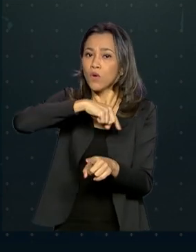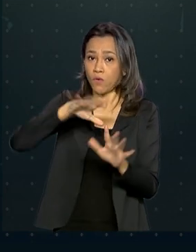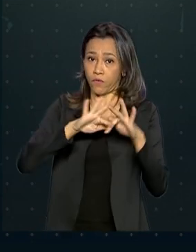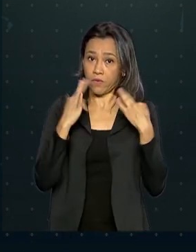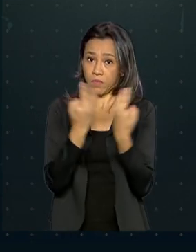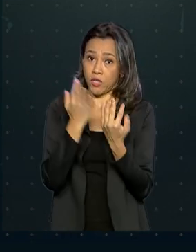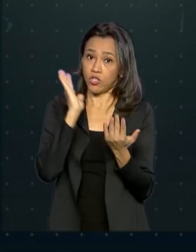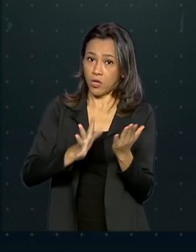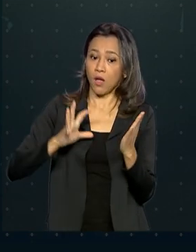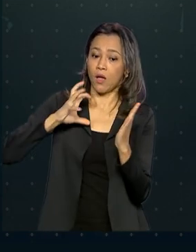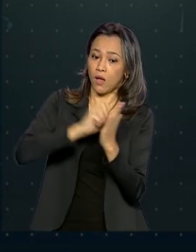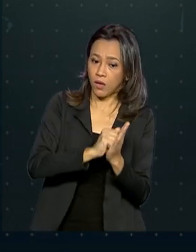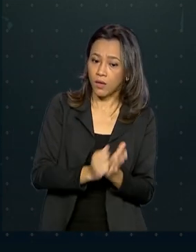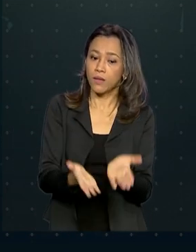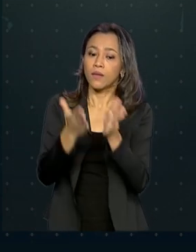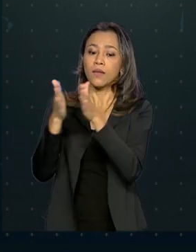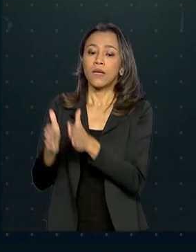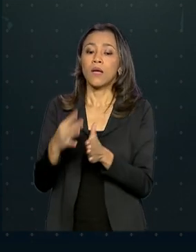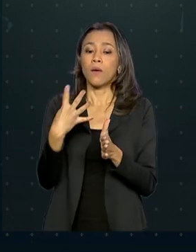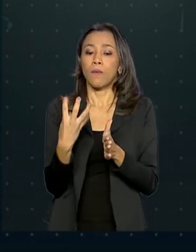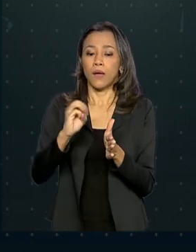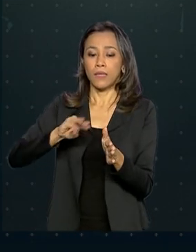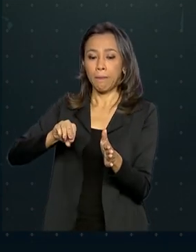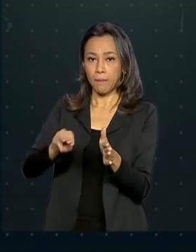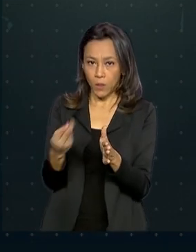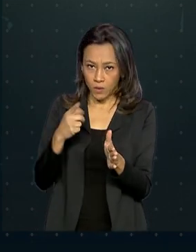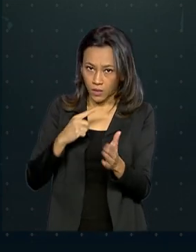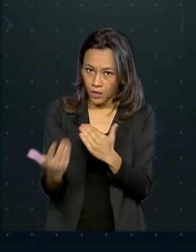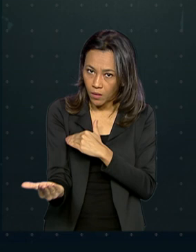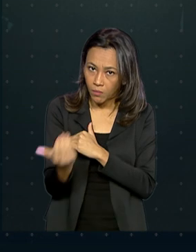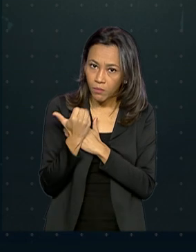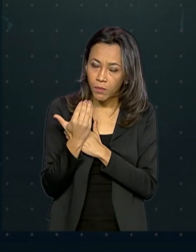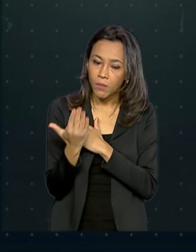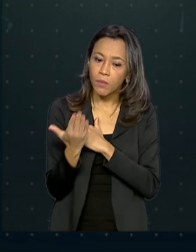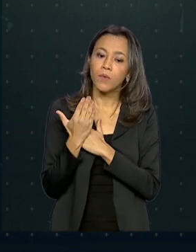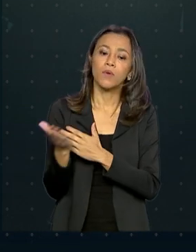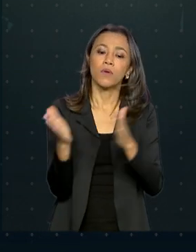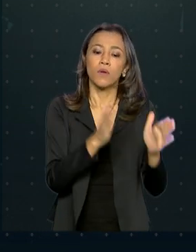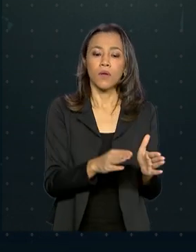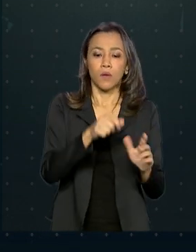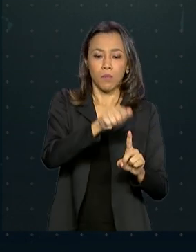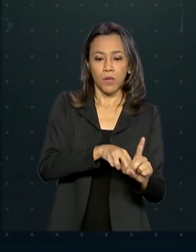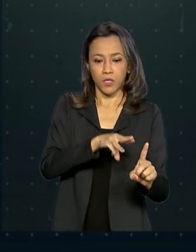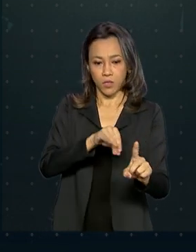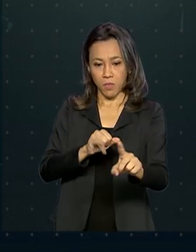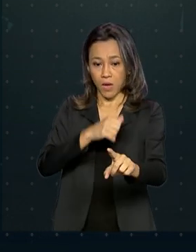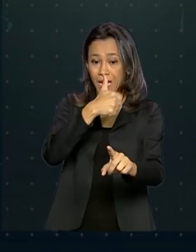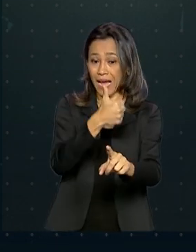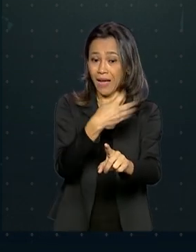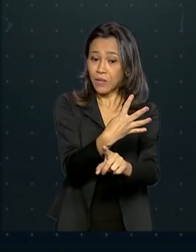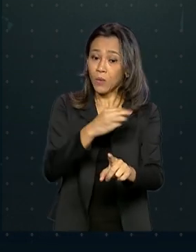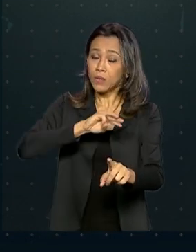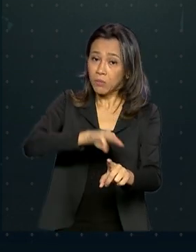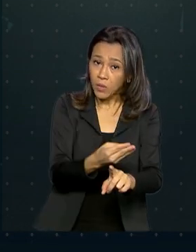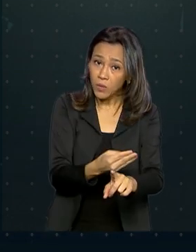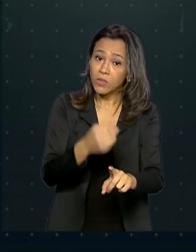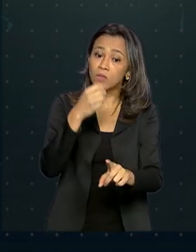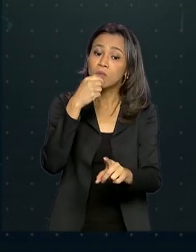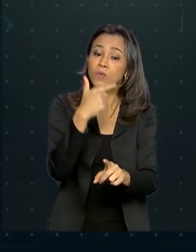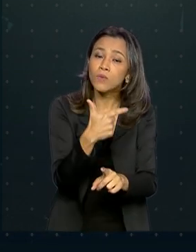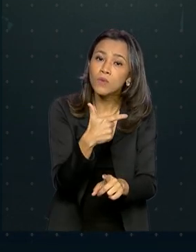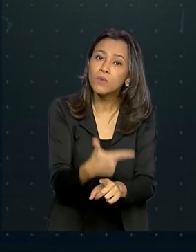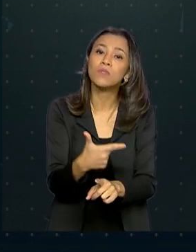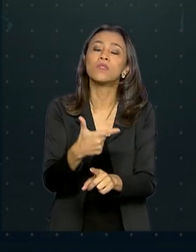com mais de 40 milhões de beneficiados. Em maio, 14 milhões 280 mil dessas famílias